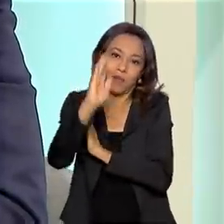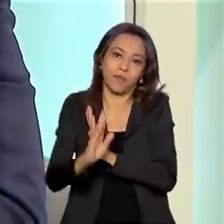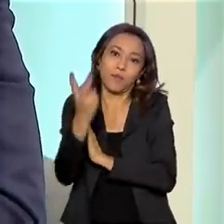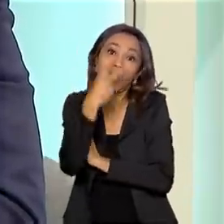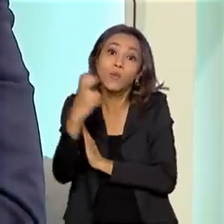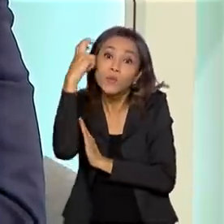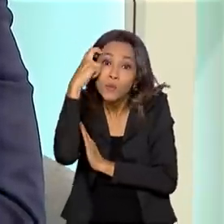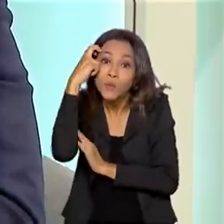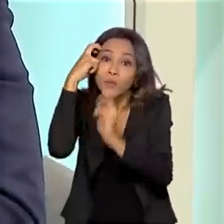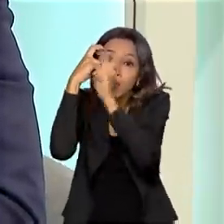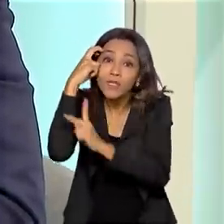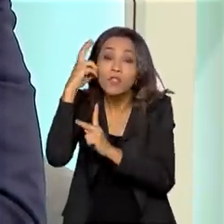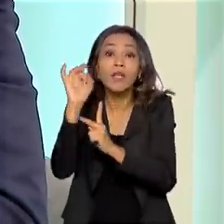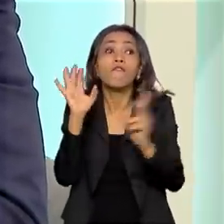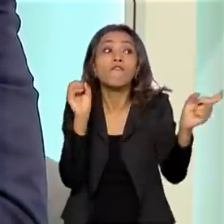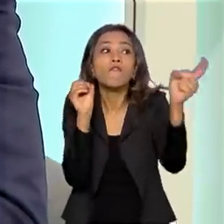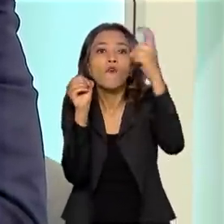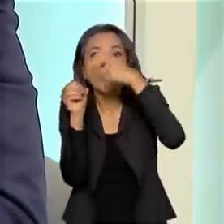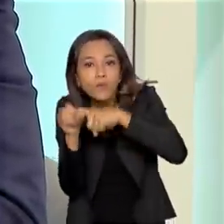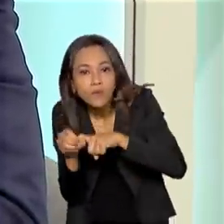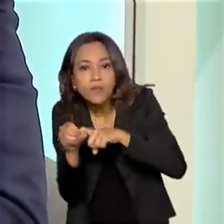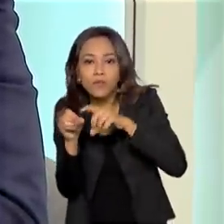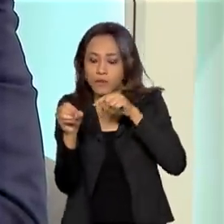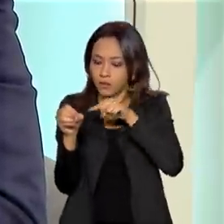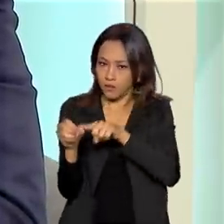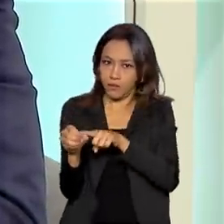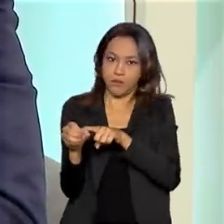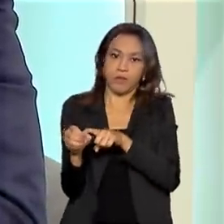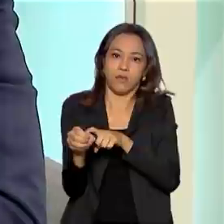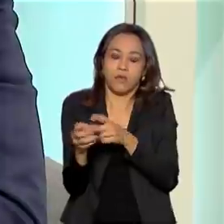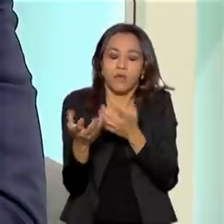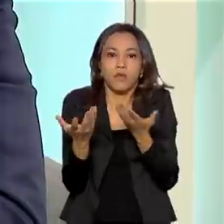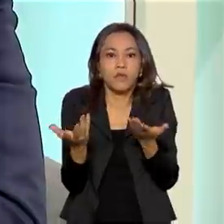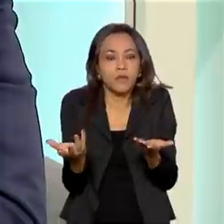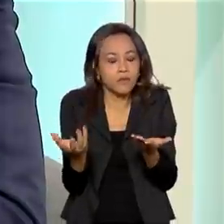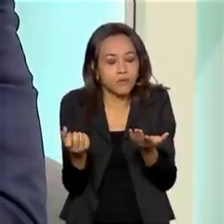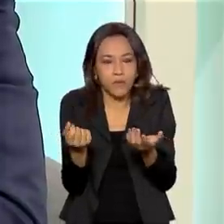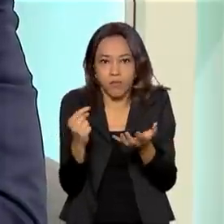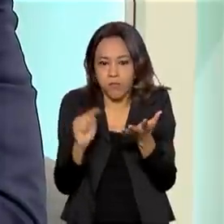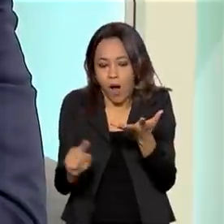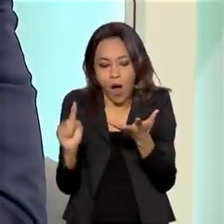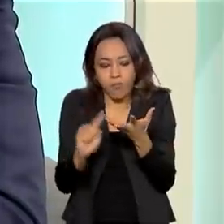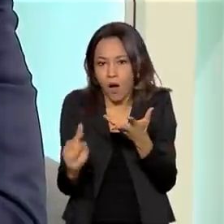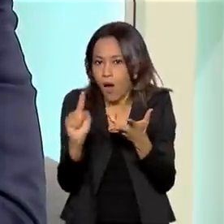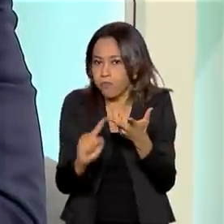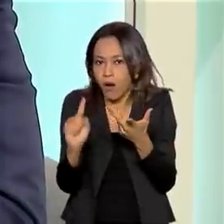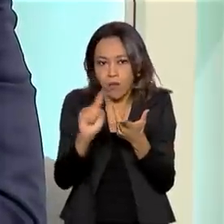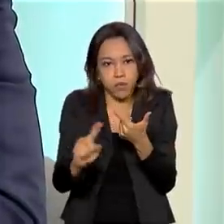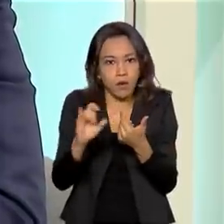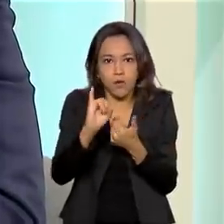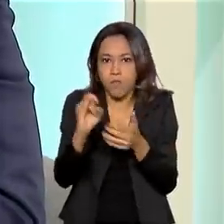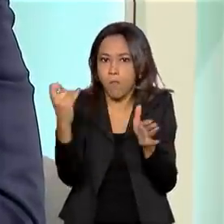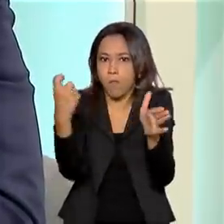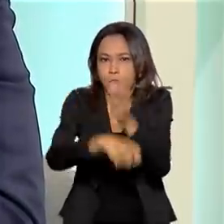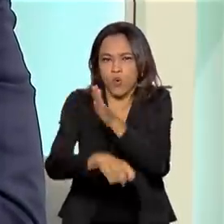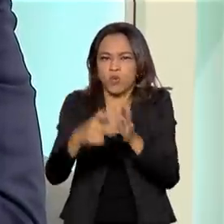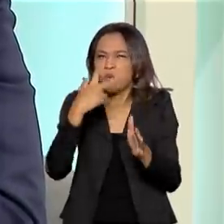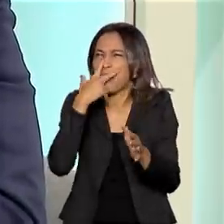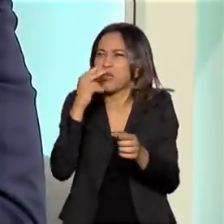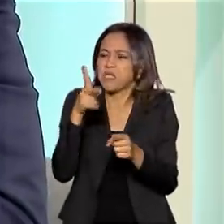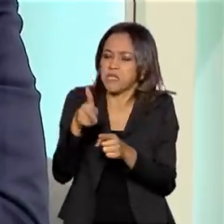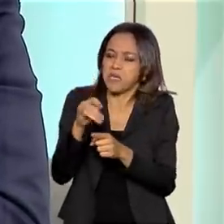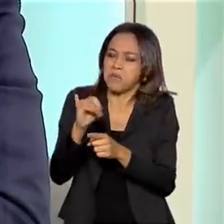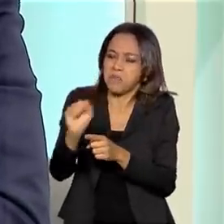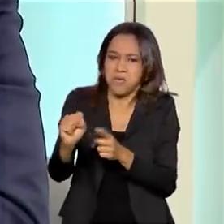repatriado. E indecide uma série de outros impostos, eu não estou equivocado, incide até PIS e COFINS.